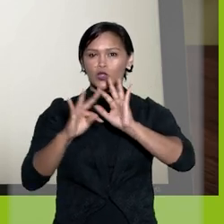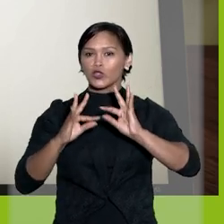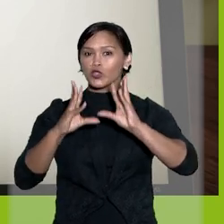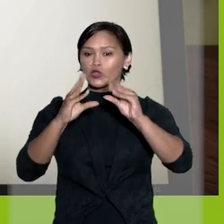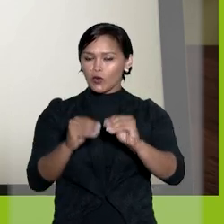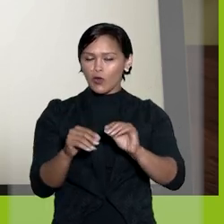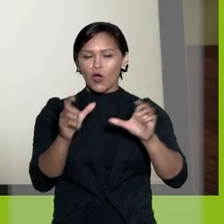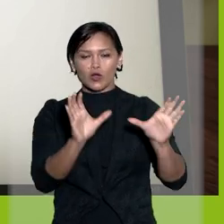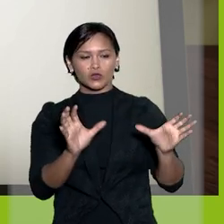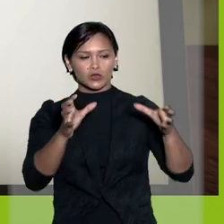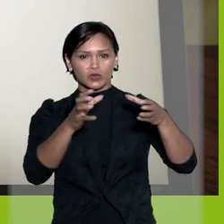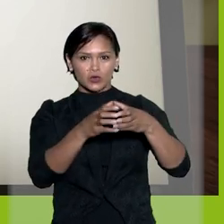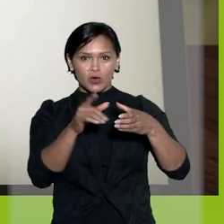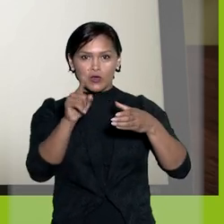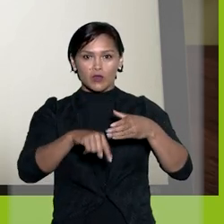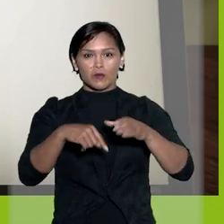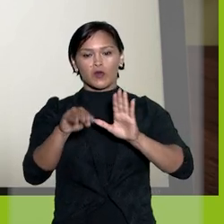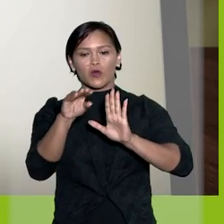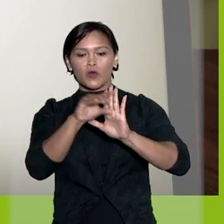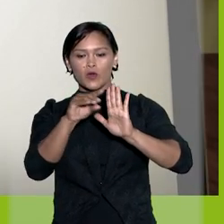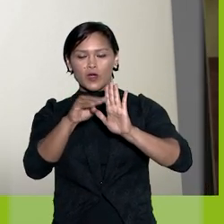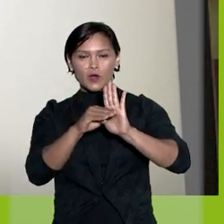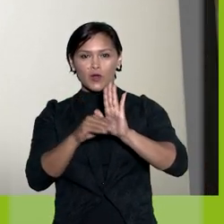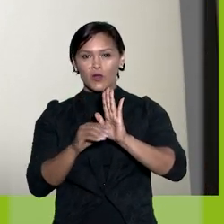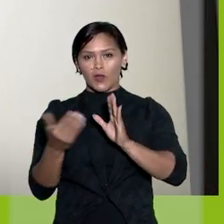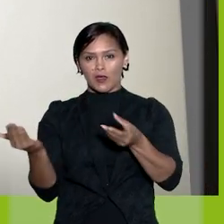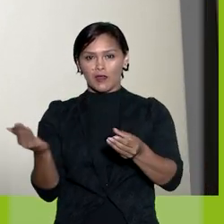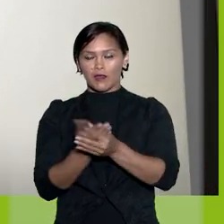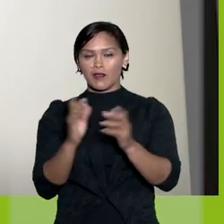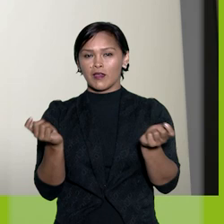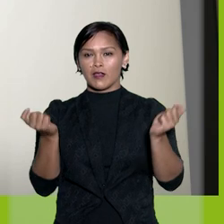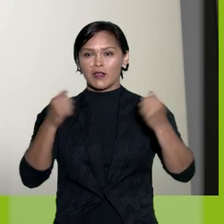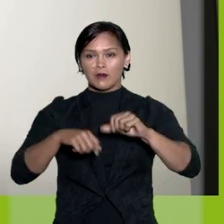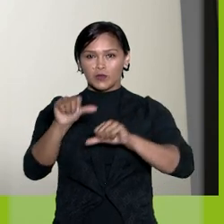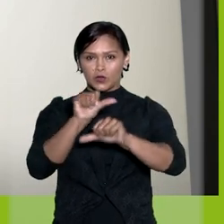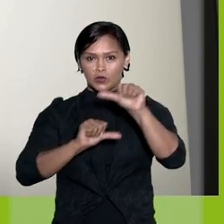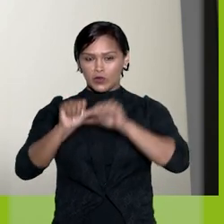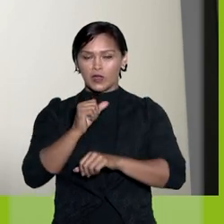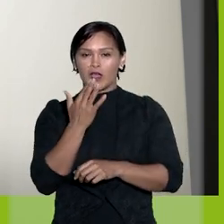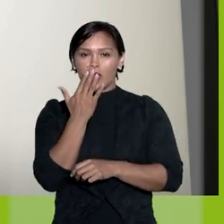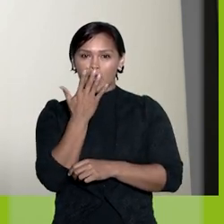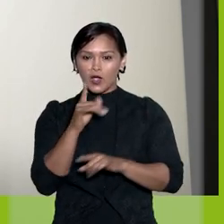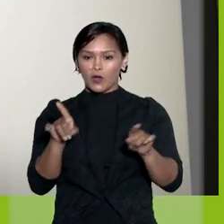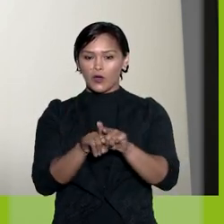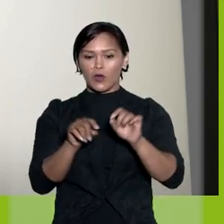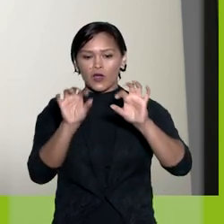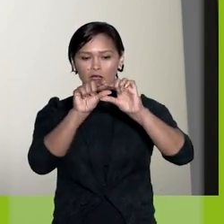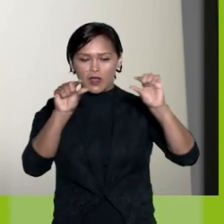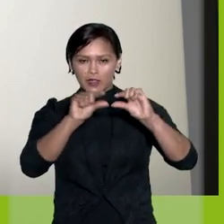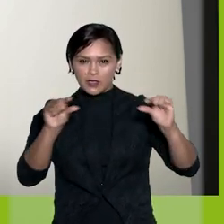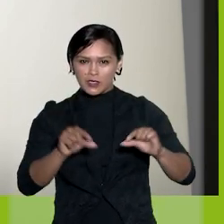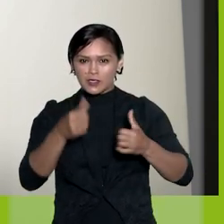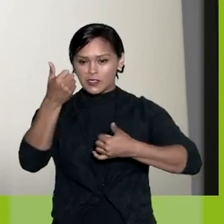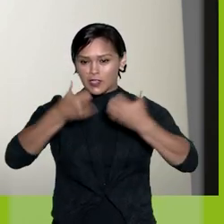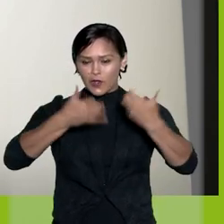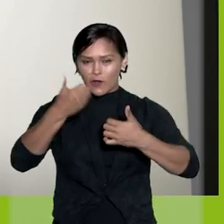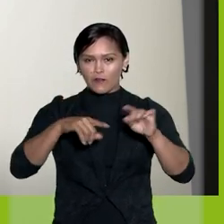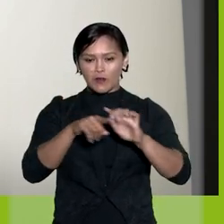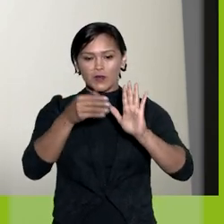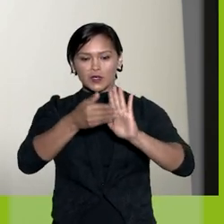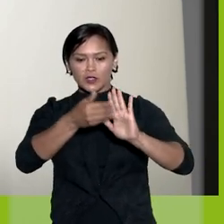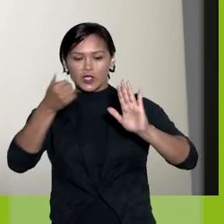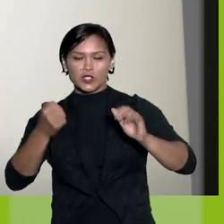exibe todos os marcadores da unidade. Na coluna Ações, é possível alterar a cor e a descrição,